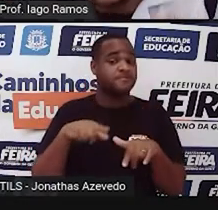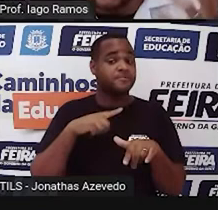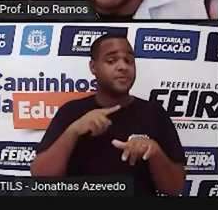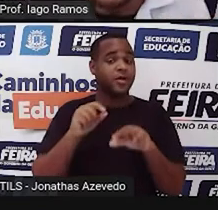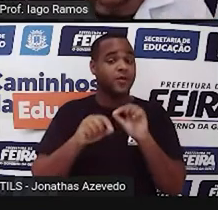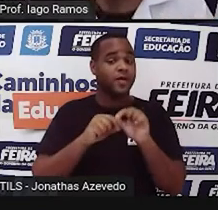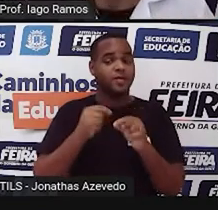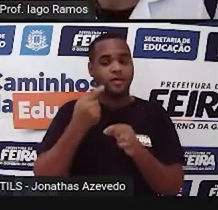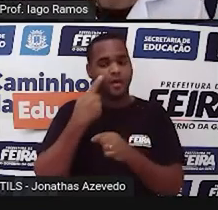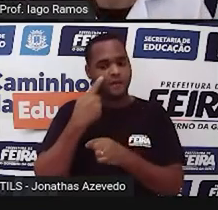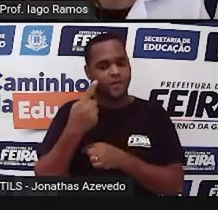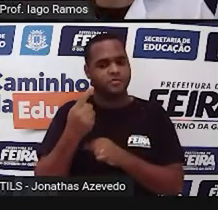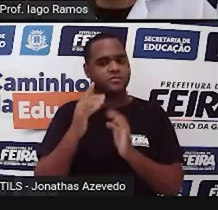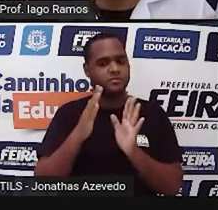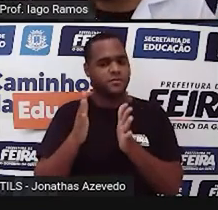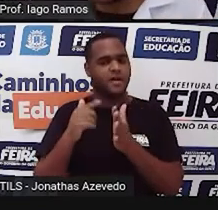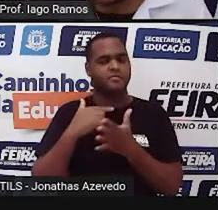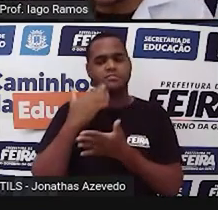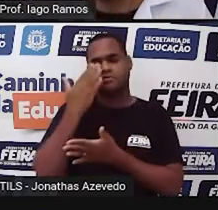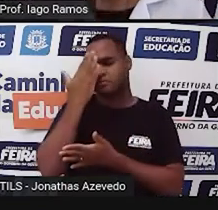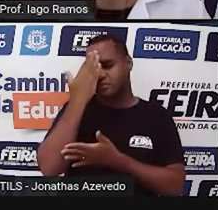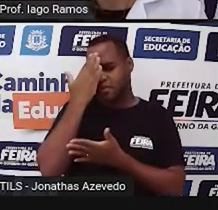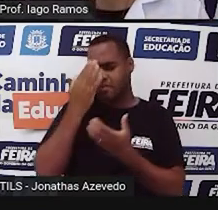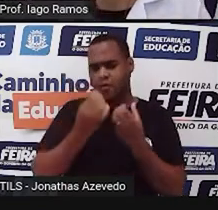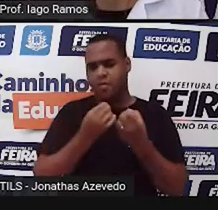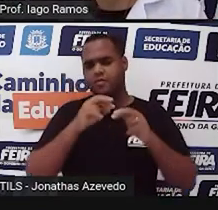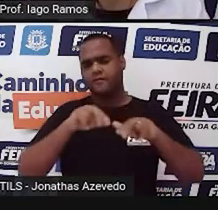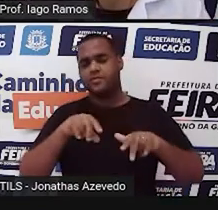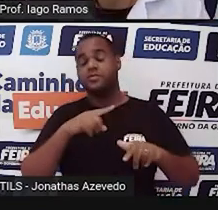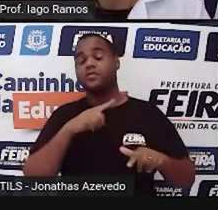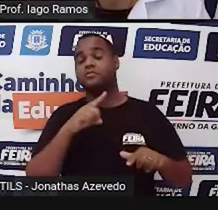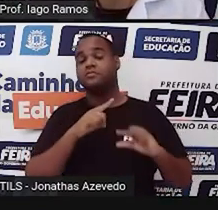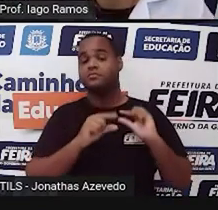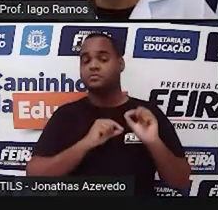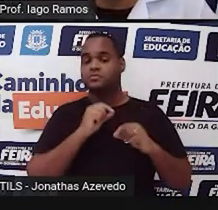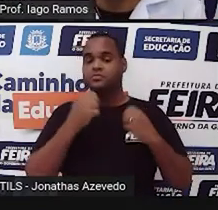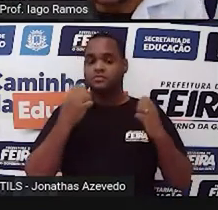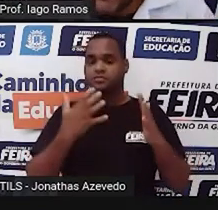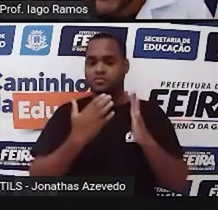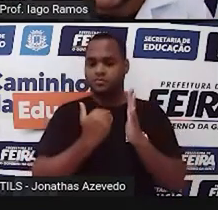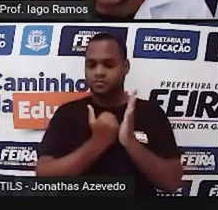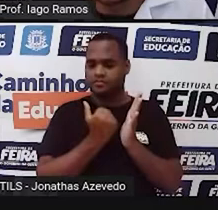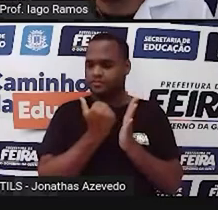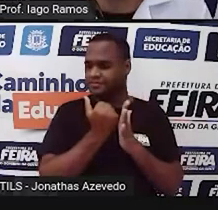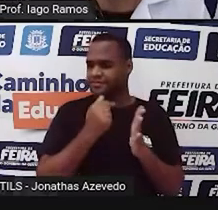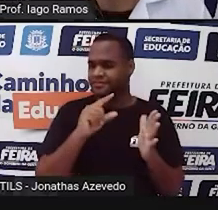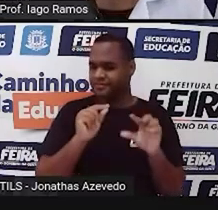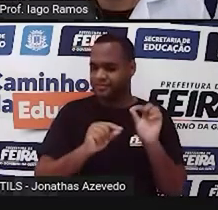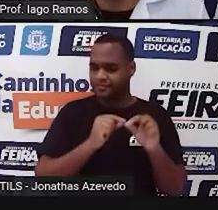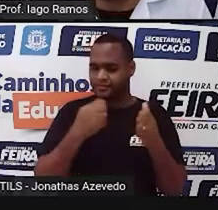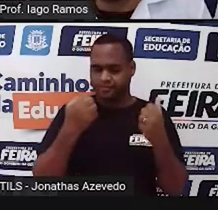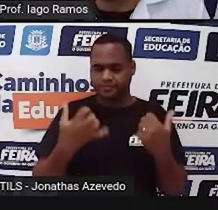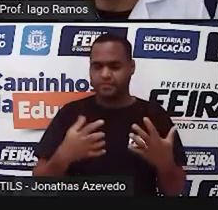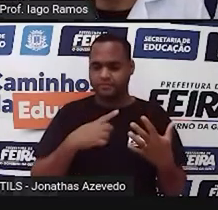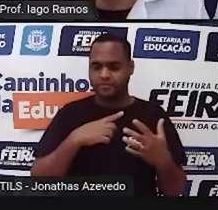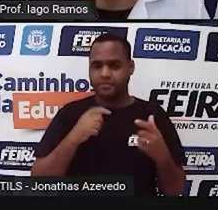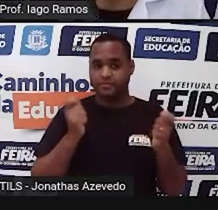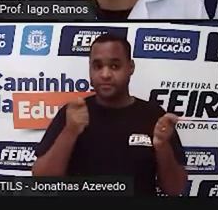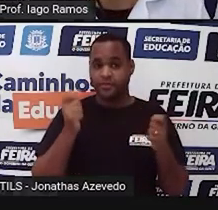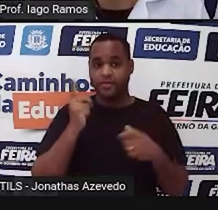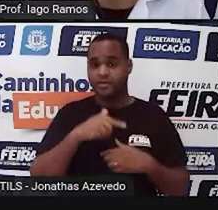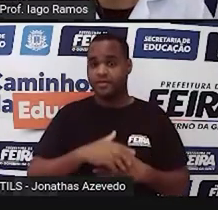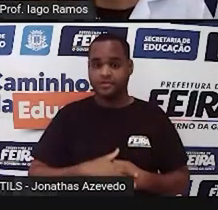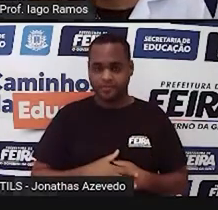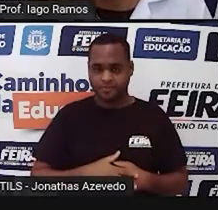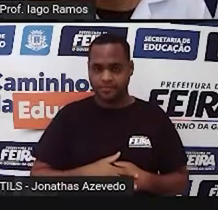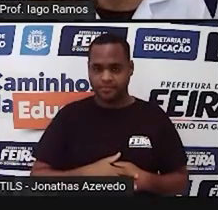já viu, né? Já sabe de bastante coisa que tá aí ao seu redor e que pode ser medido, certo? Então,